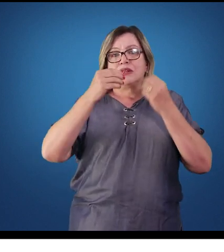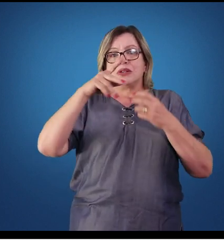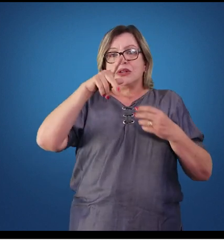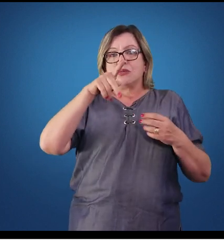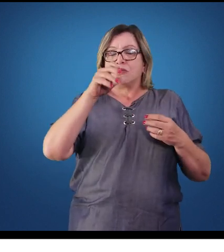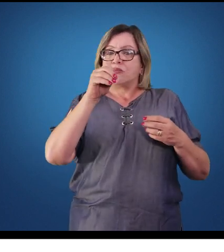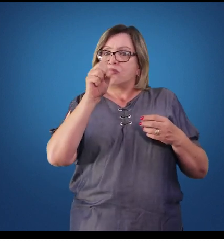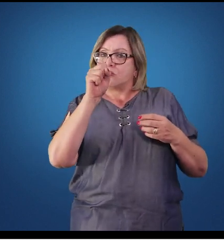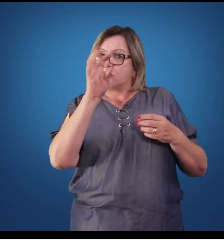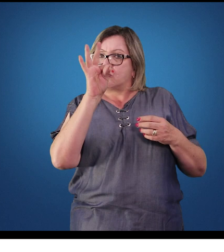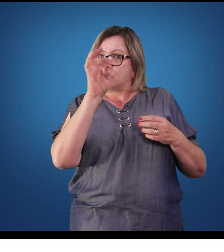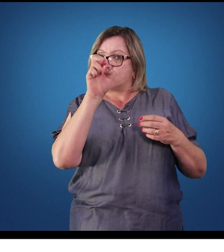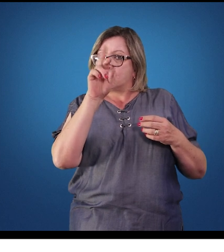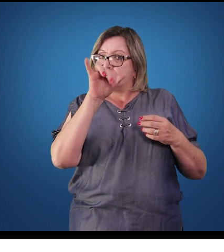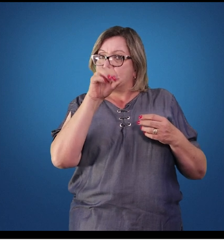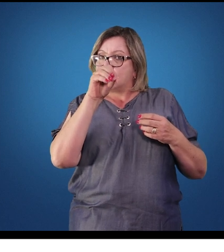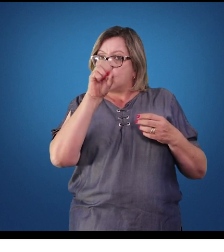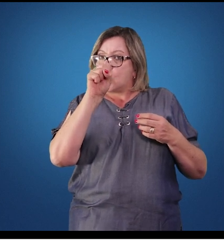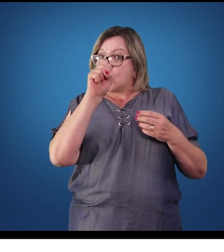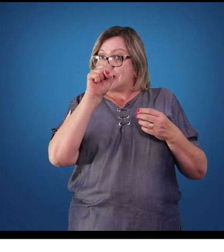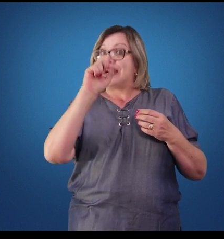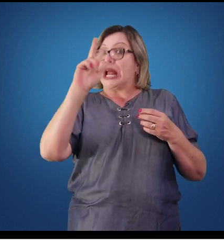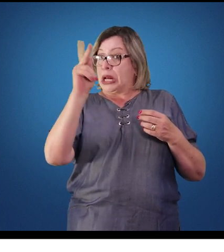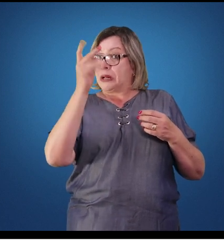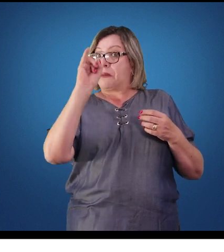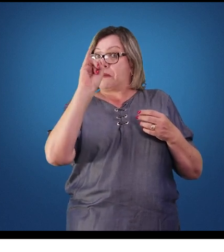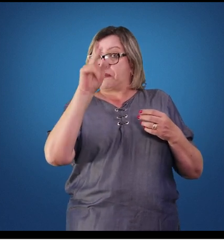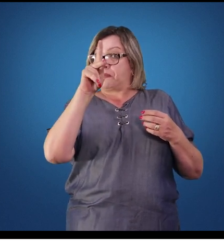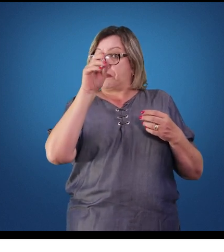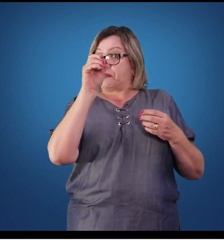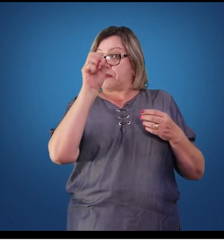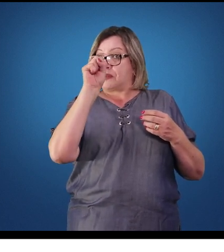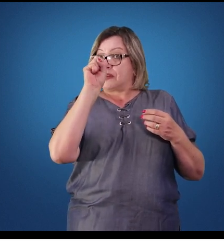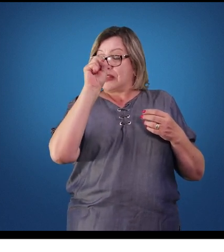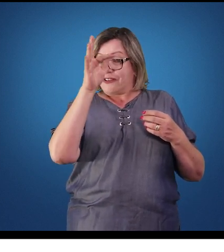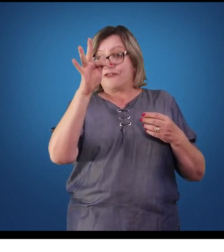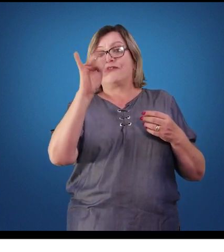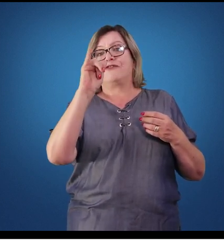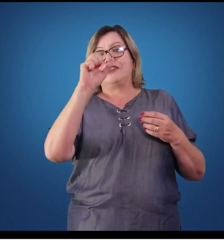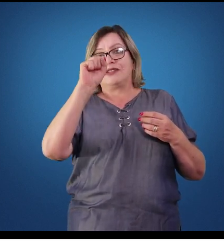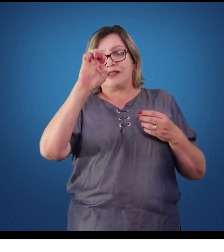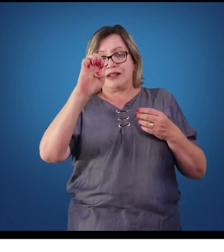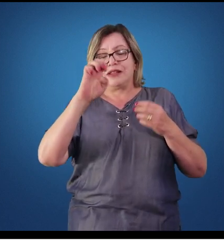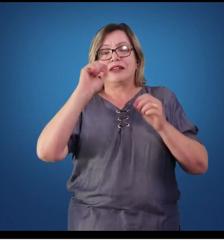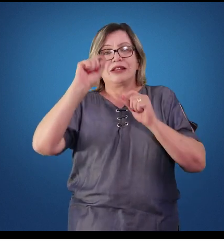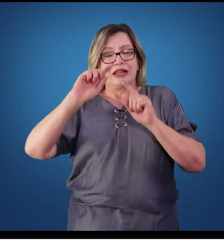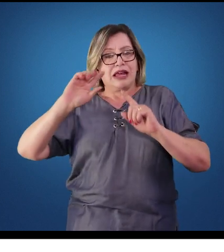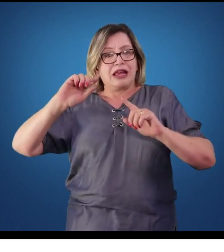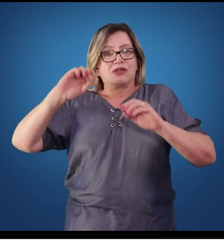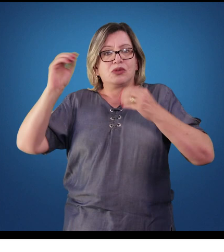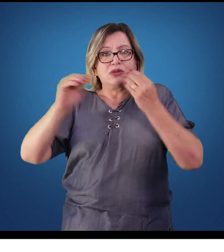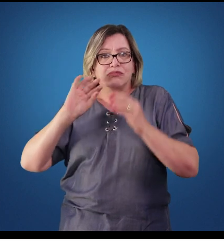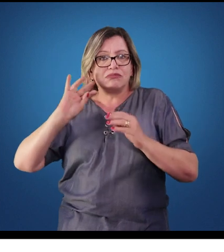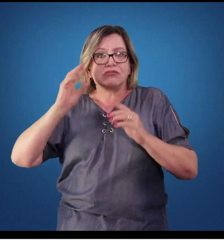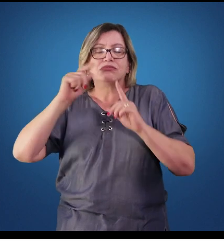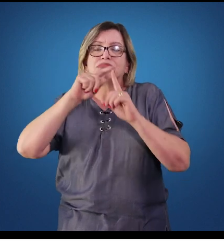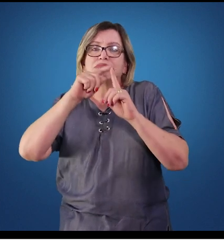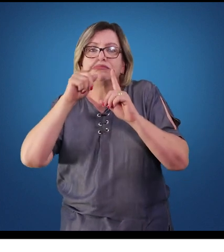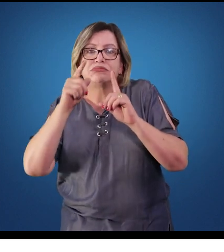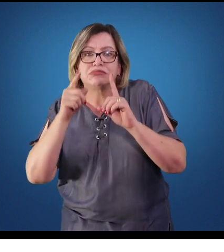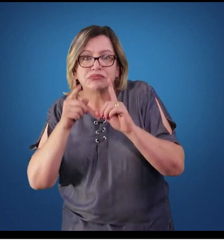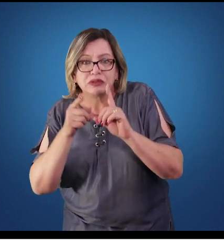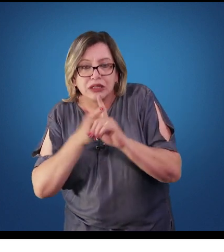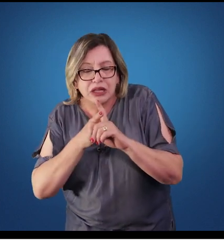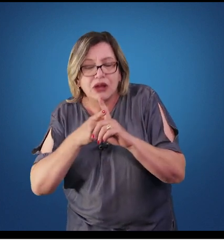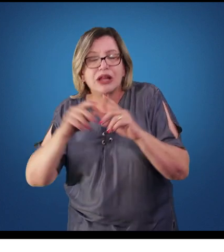ocitocina, que é responsável principalmente pela contração uterina durante o processo gestacional ou o final do processo gestacional.